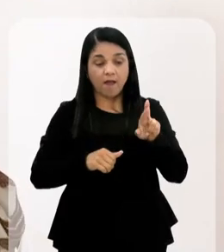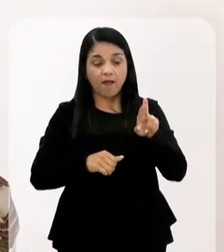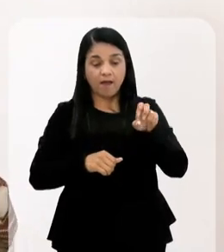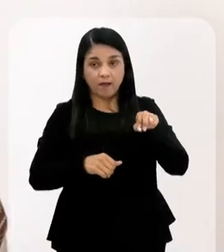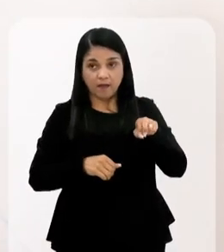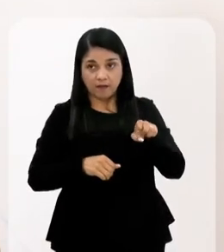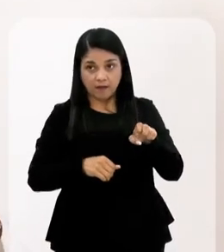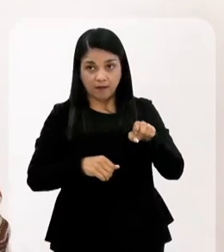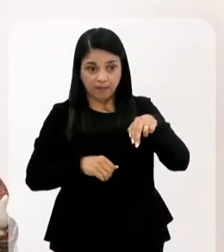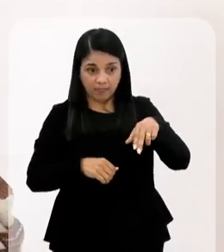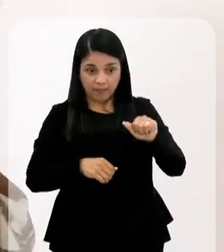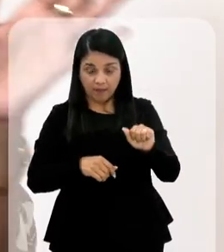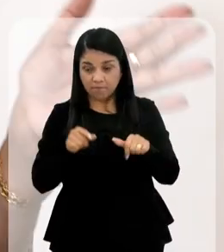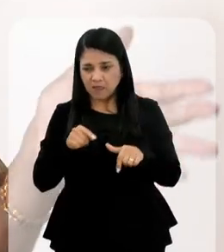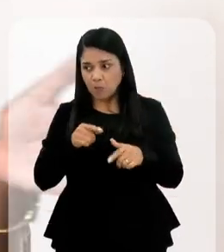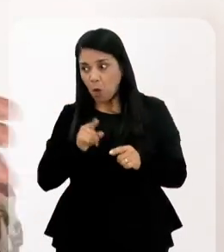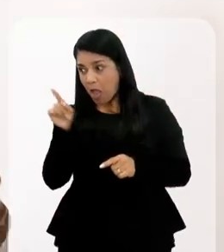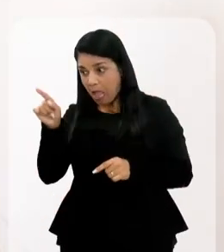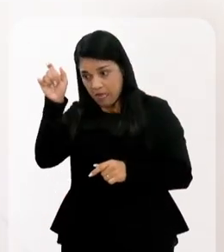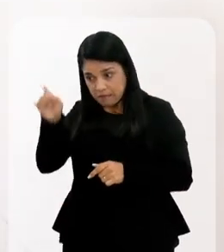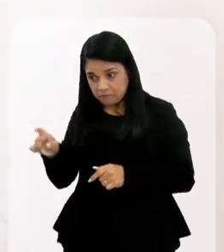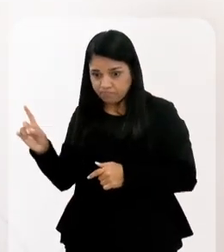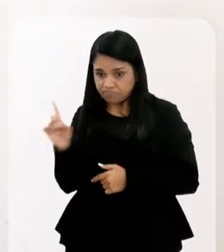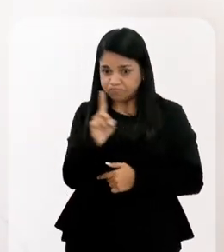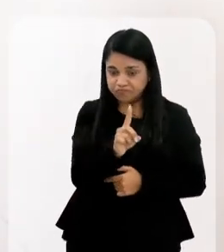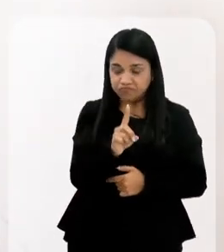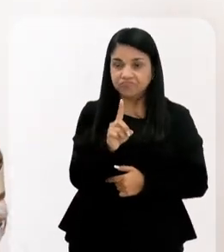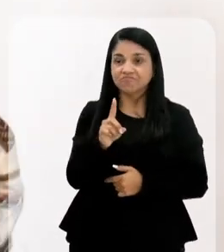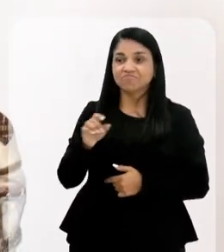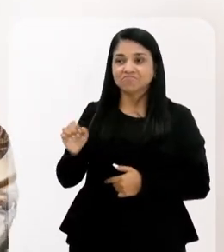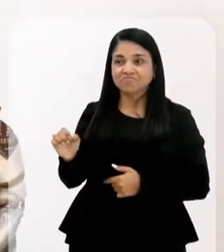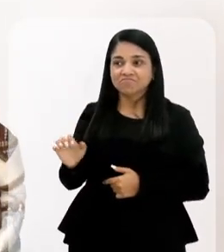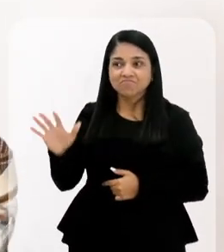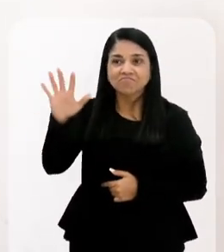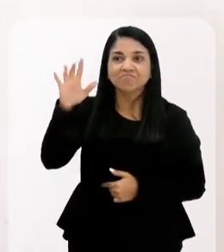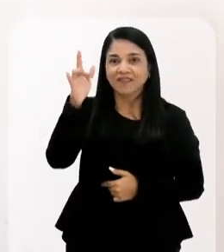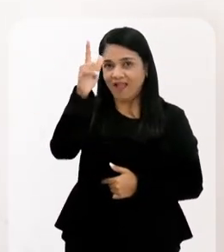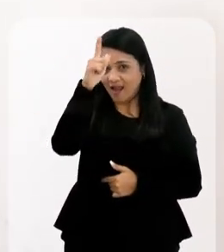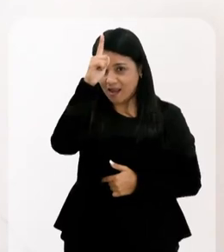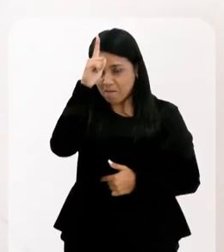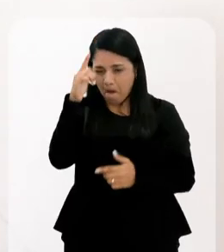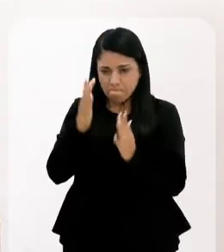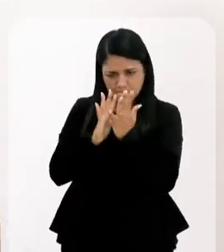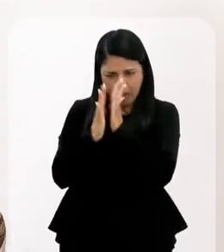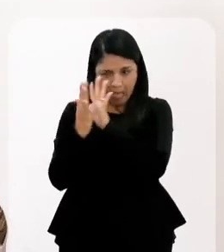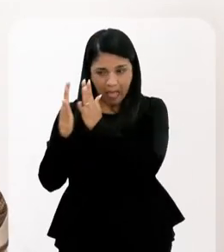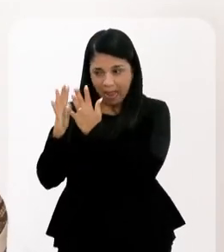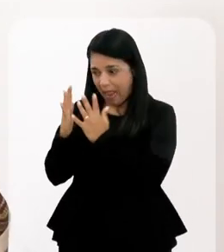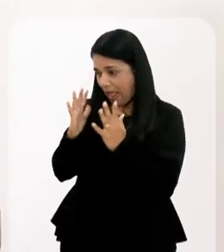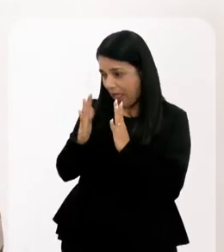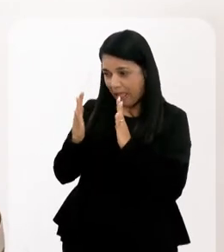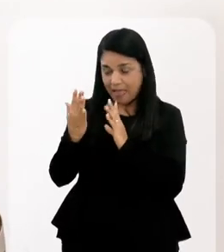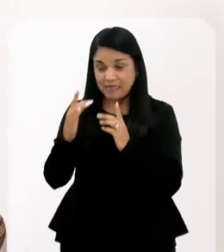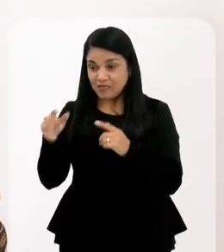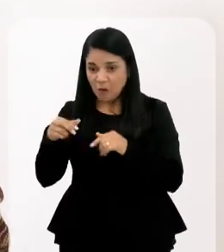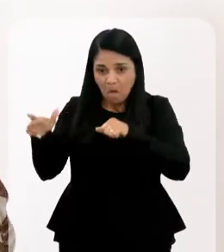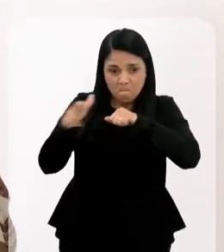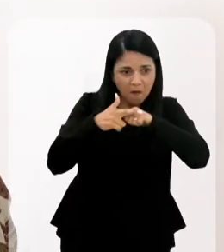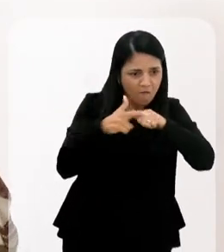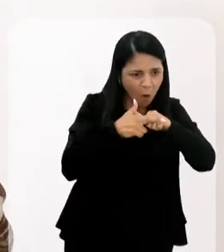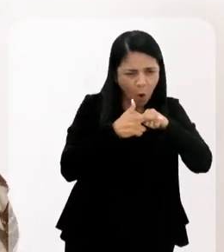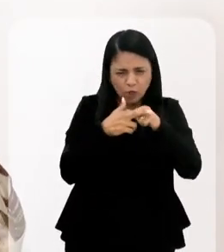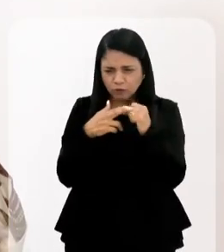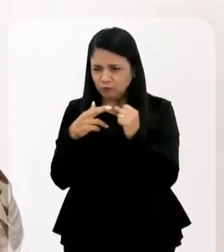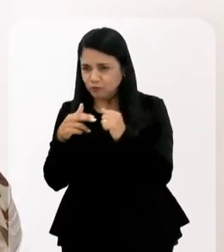né? Fiquei lá no ar. Mas depois lá foi ele para o Alemão, espreme, aperta. Em Belfort Rose,